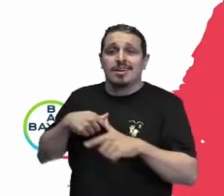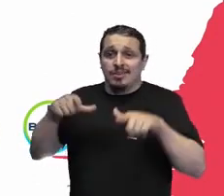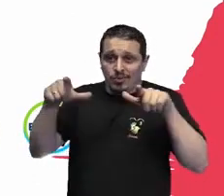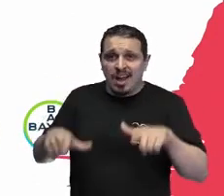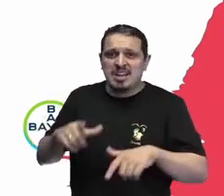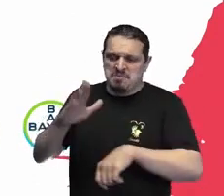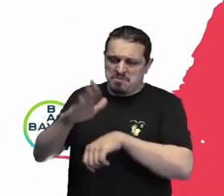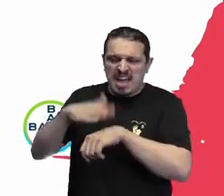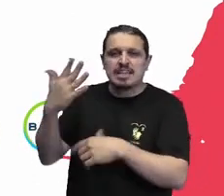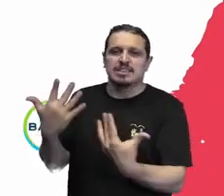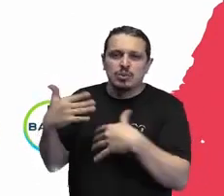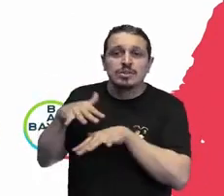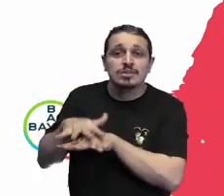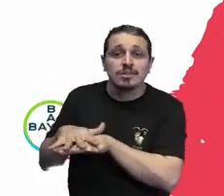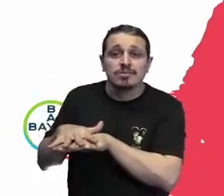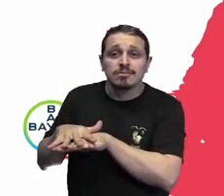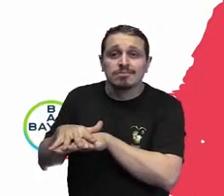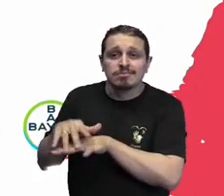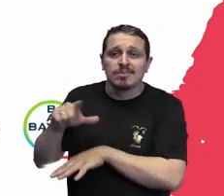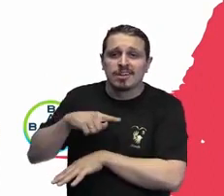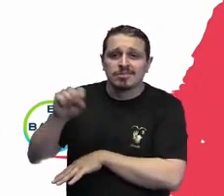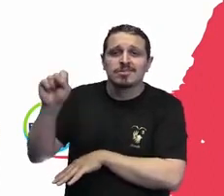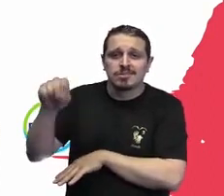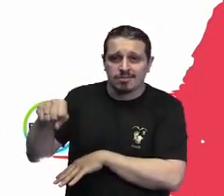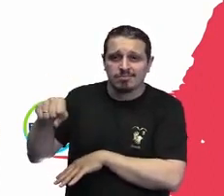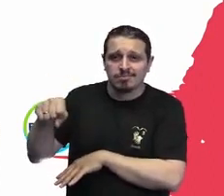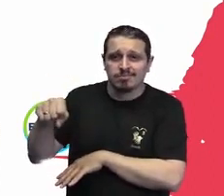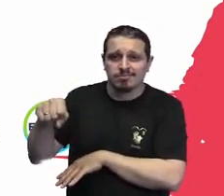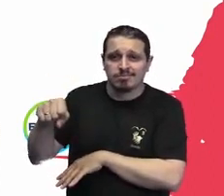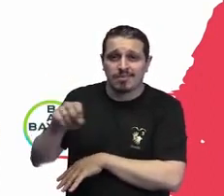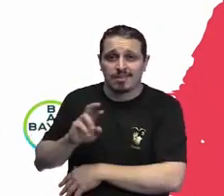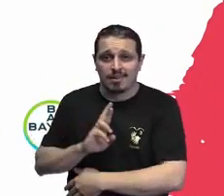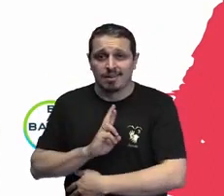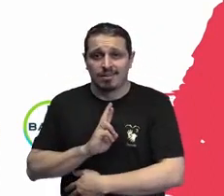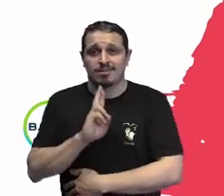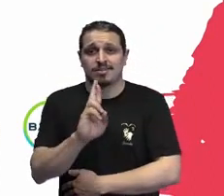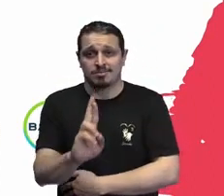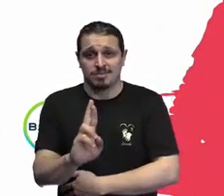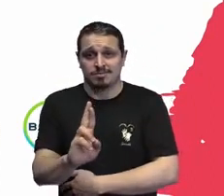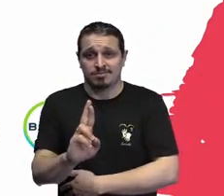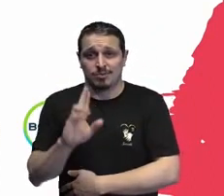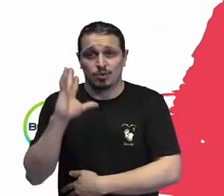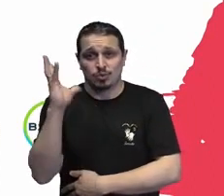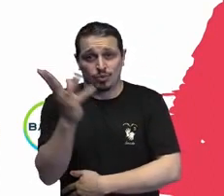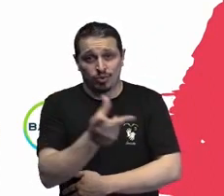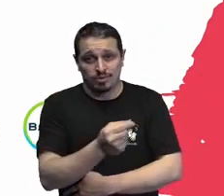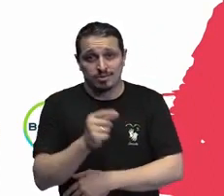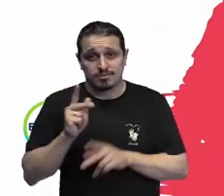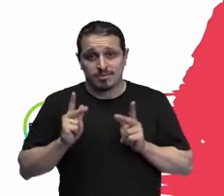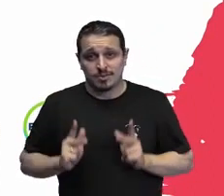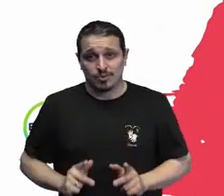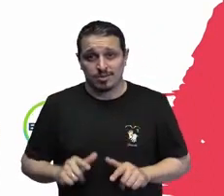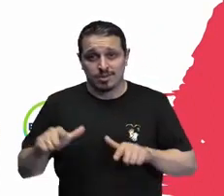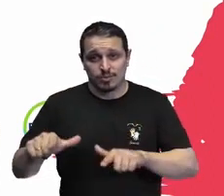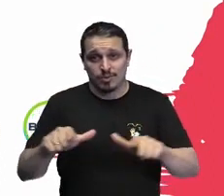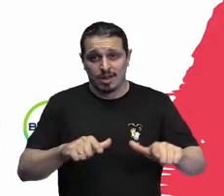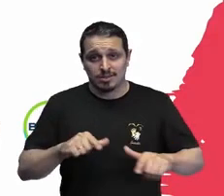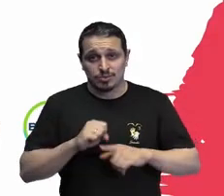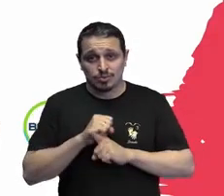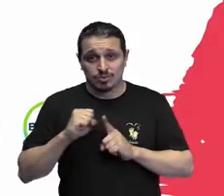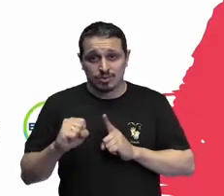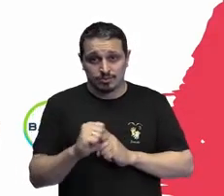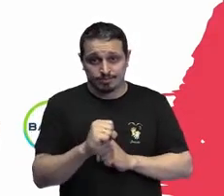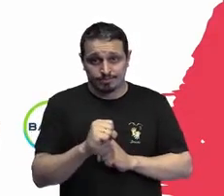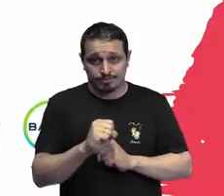a gente tenha, em todos os espaços, uma representatividade de todas as pessoas, com todos os marcadores sociais. Mas a